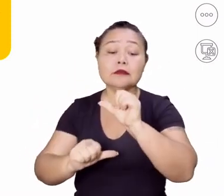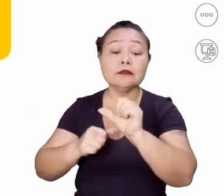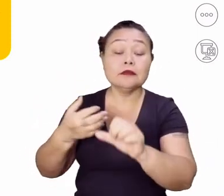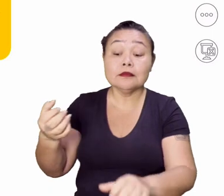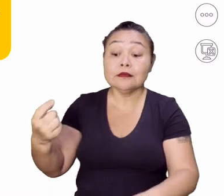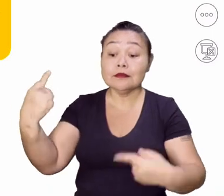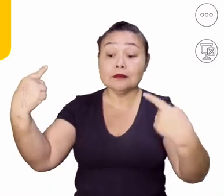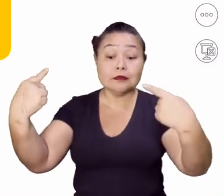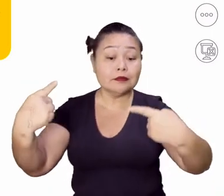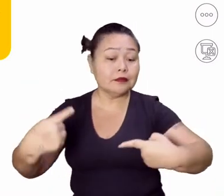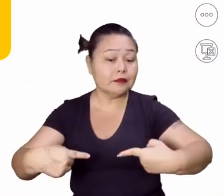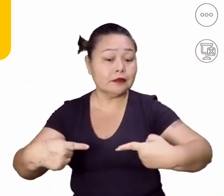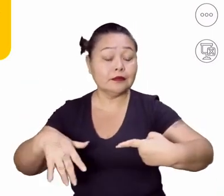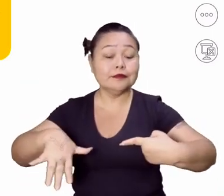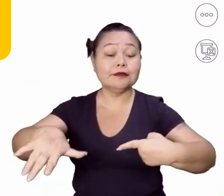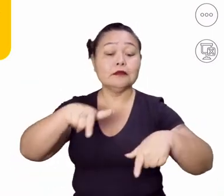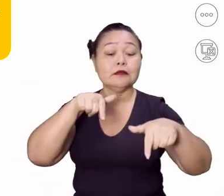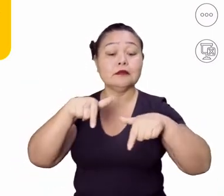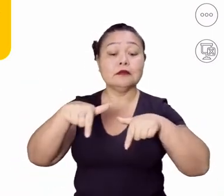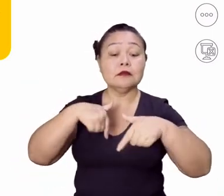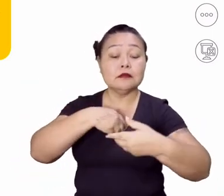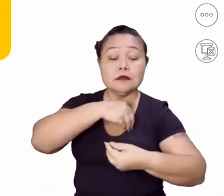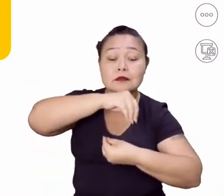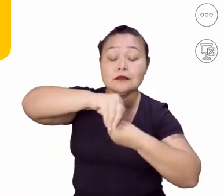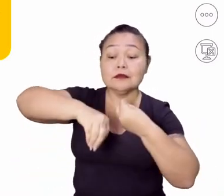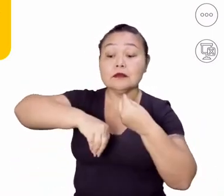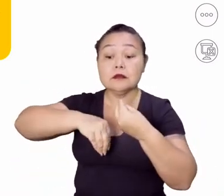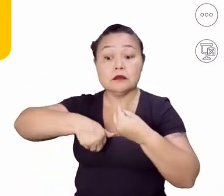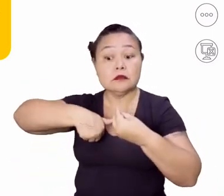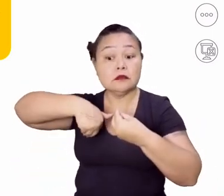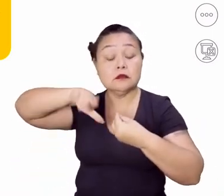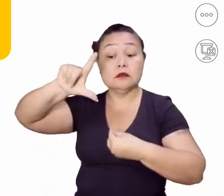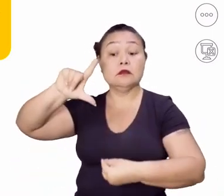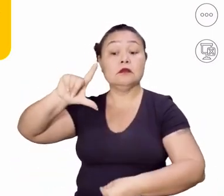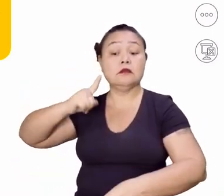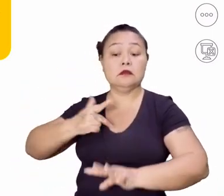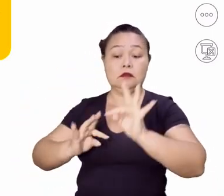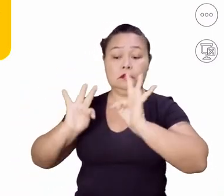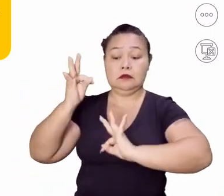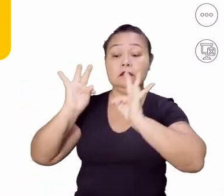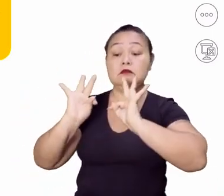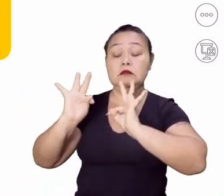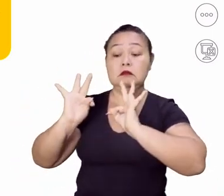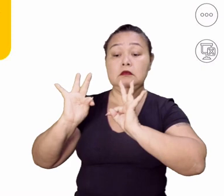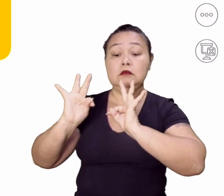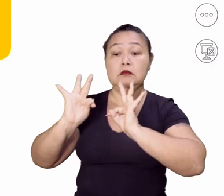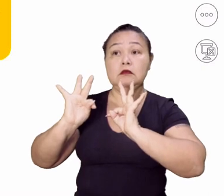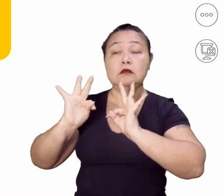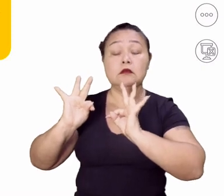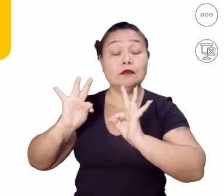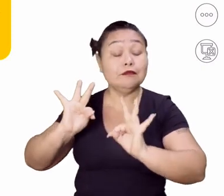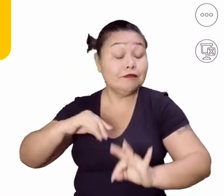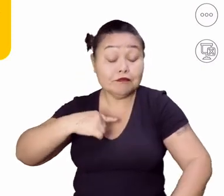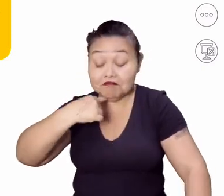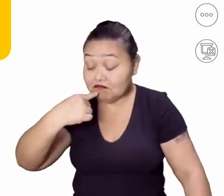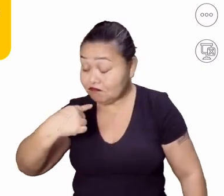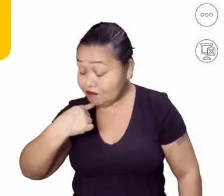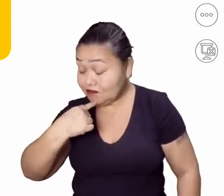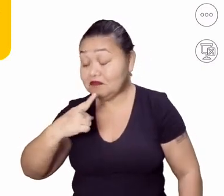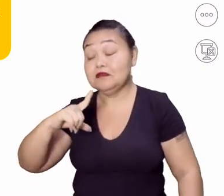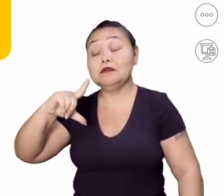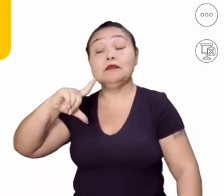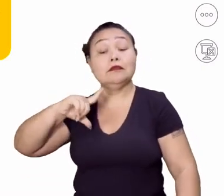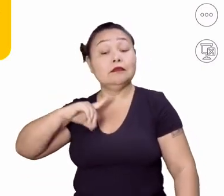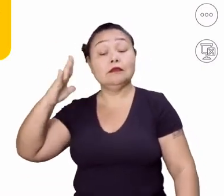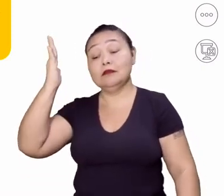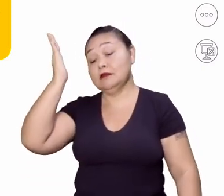e novos desafios para o mundo do trabalho que envolvem a presença da alta tecnologia. Não tem como fugir, tá,